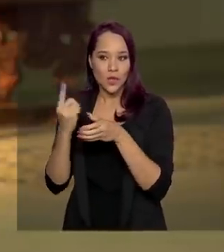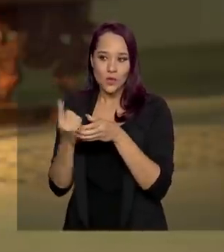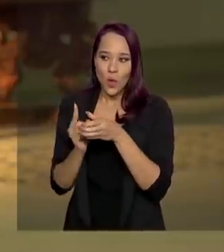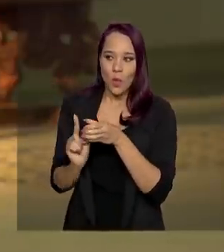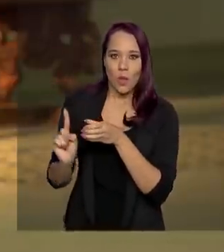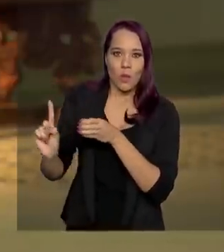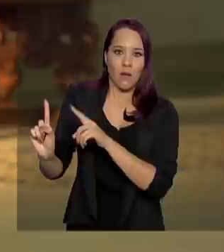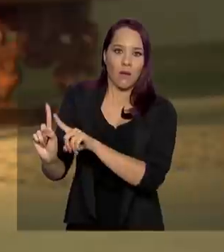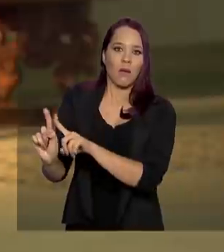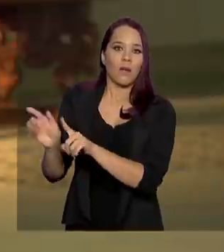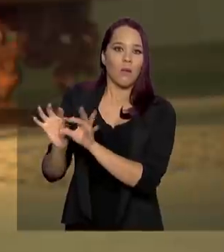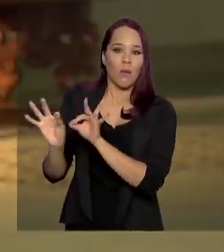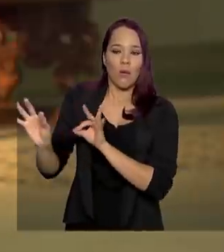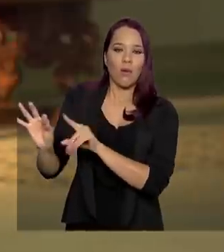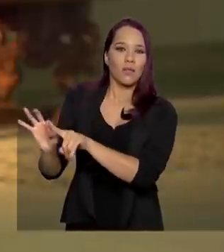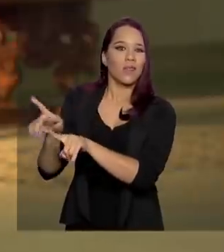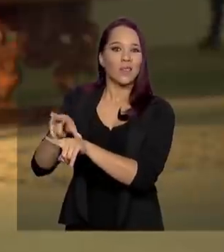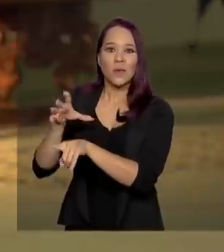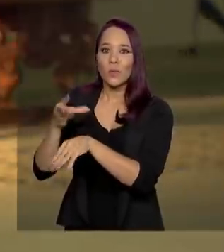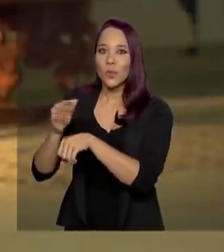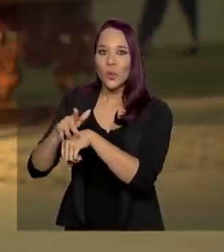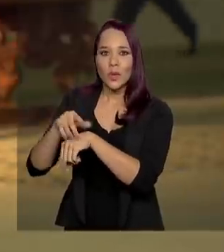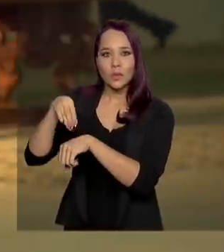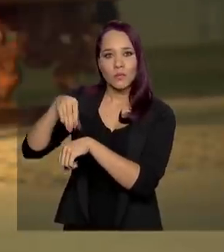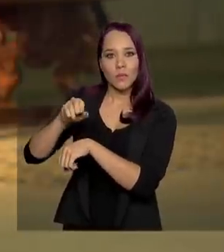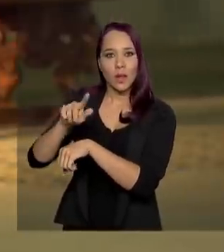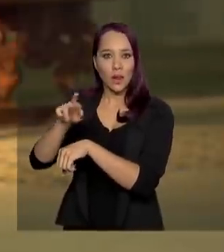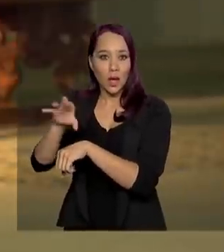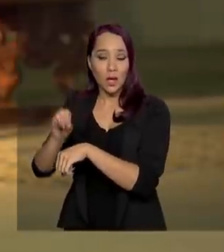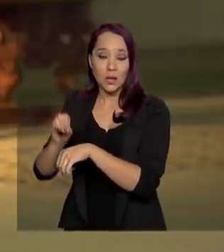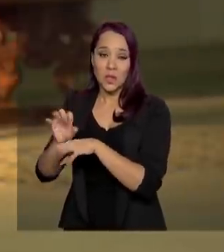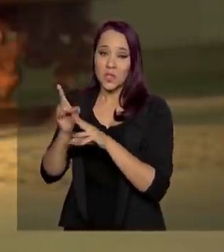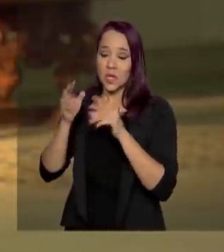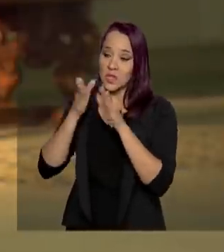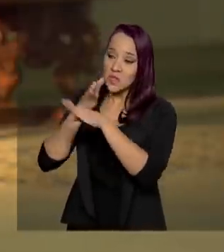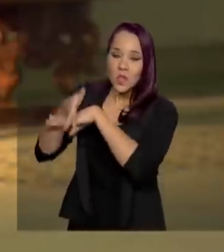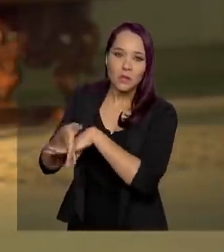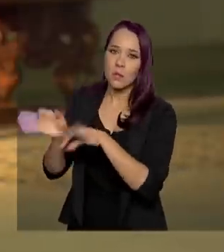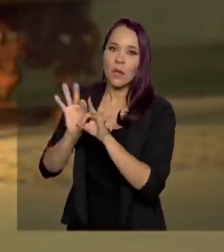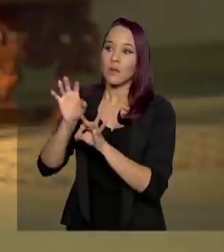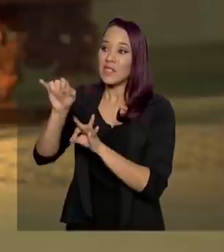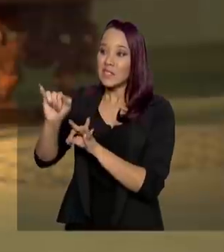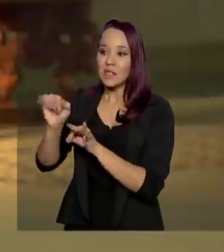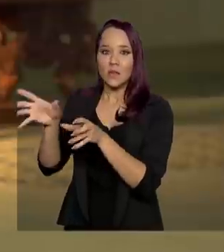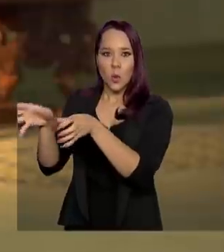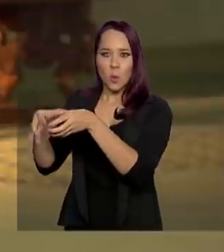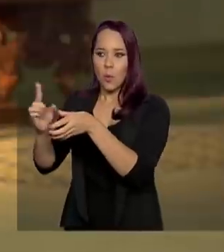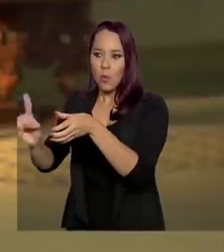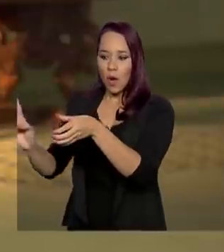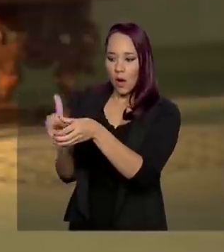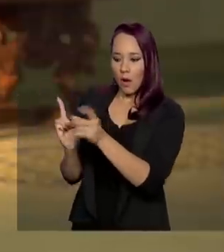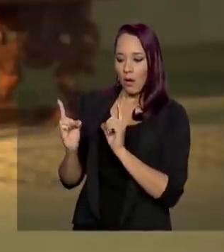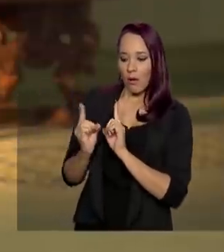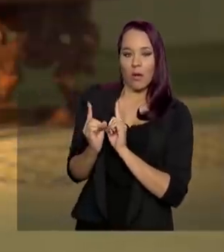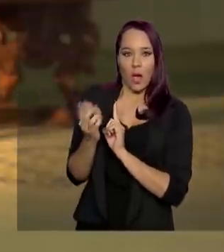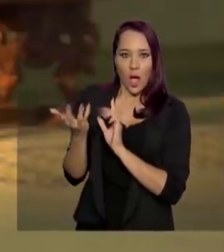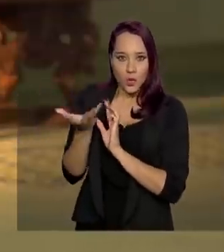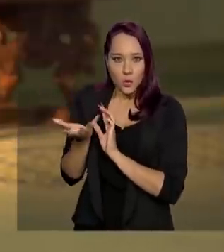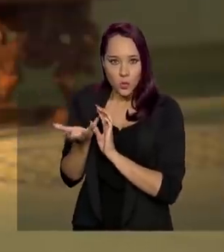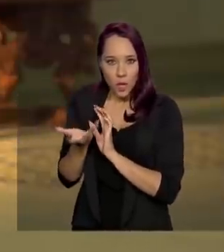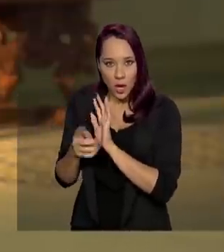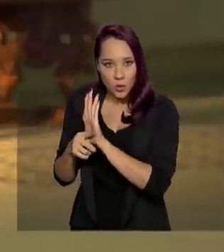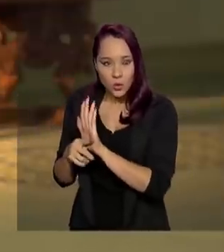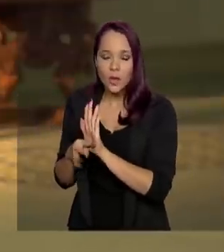uma região endêmica de malária, mas nem por isso nós entramos lá. Então, respeito. Se eles saírem para falar, olha, precisamos de ajuda, nós estamos prontos para ajudar.